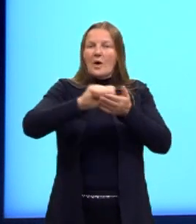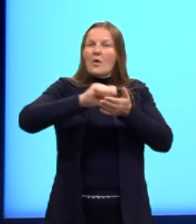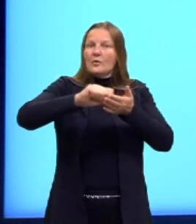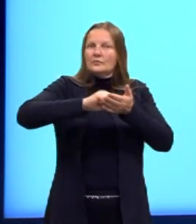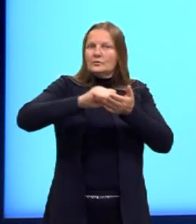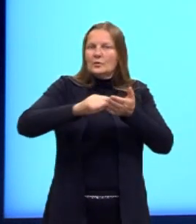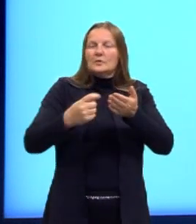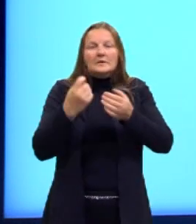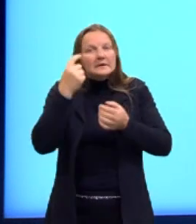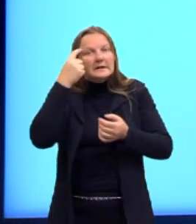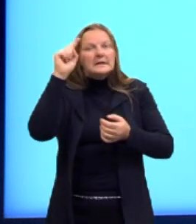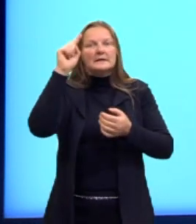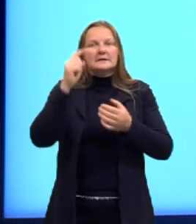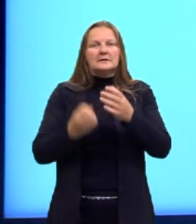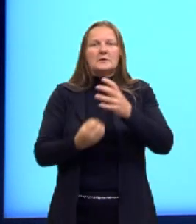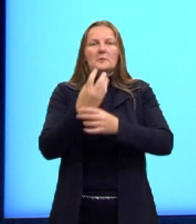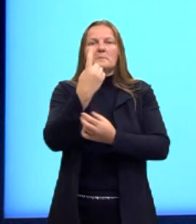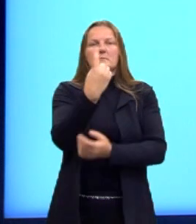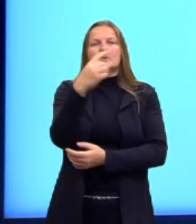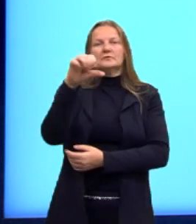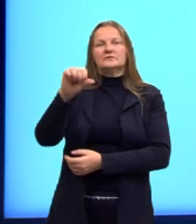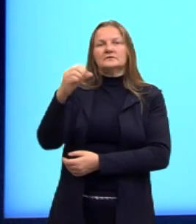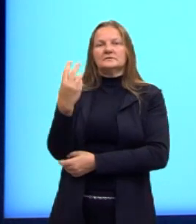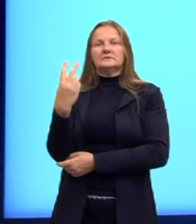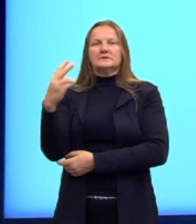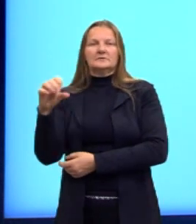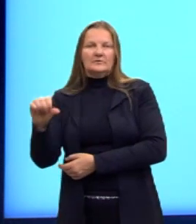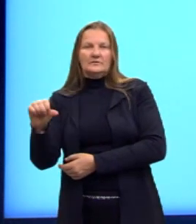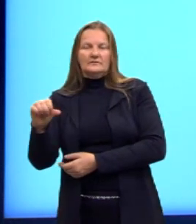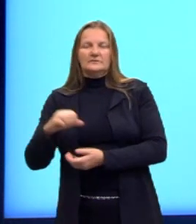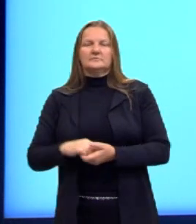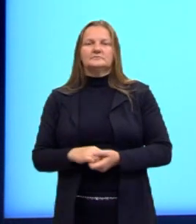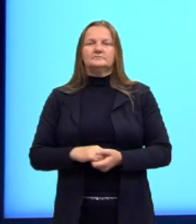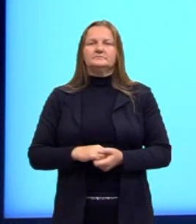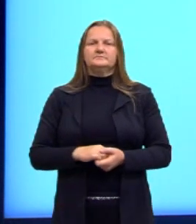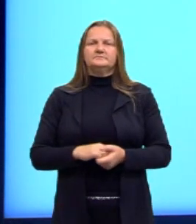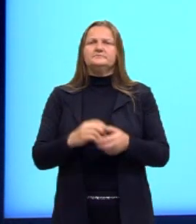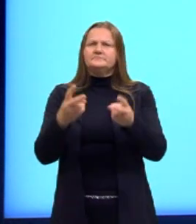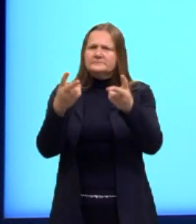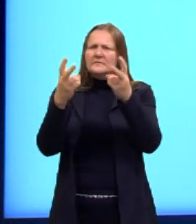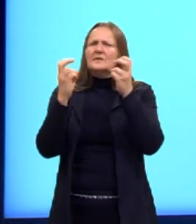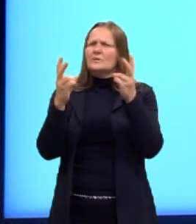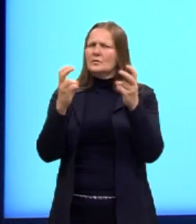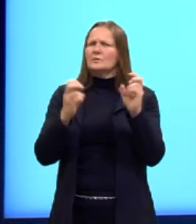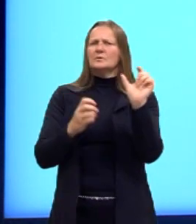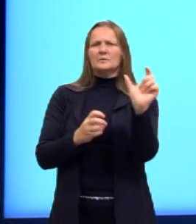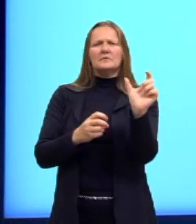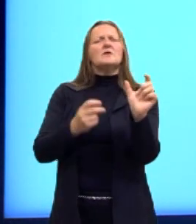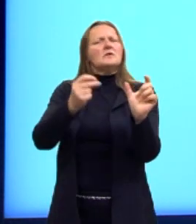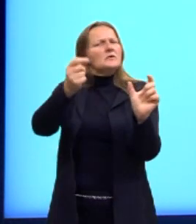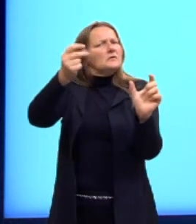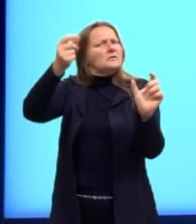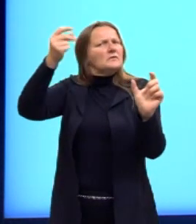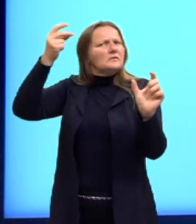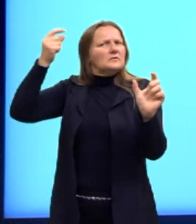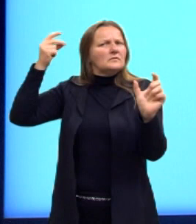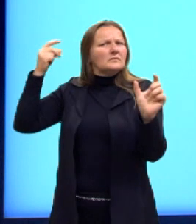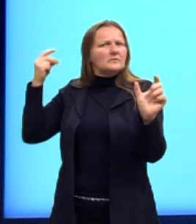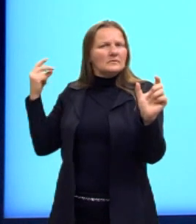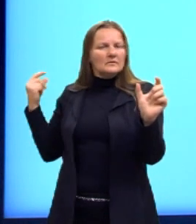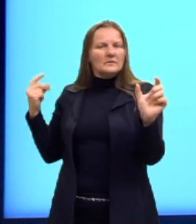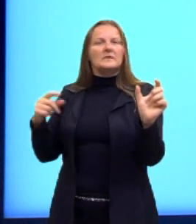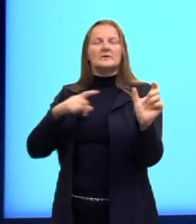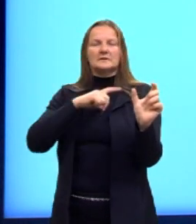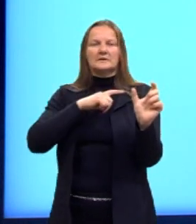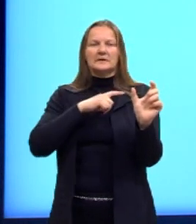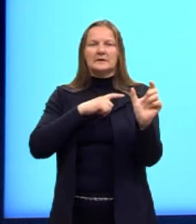lançado em 1939. Então, gente vê que ele é um termo que existe já há bastante tempo.